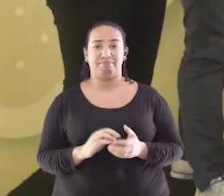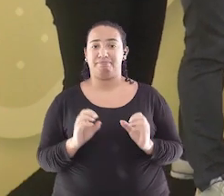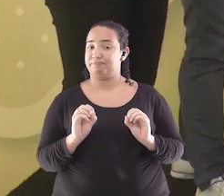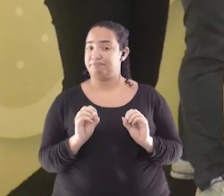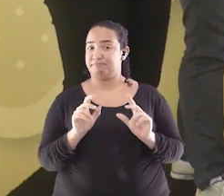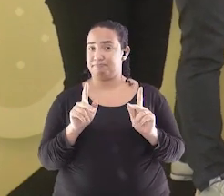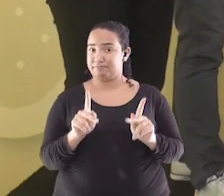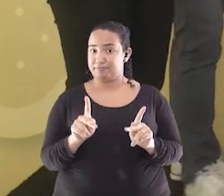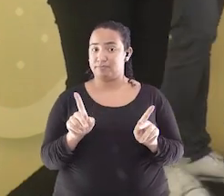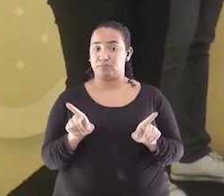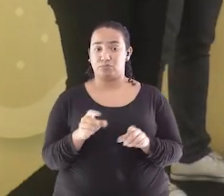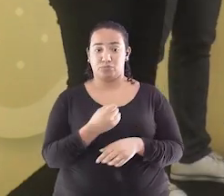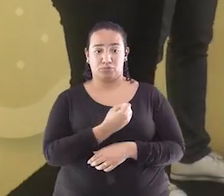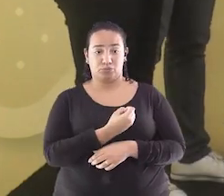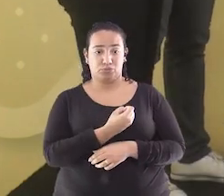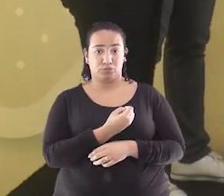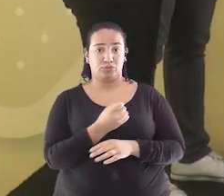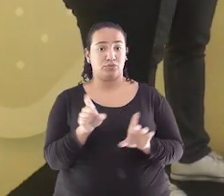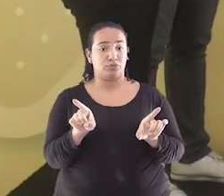de número 4.